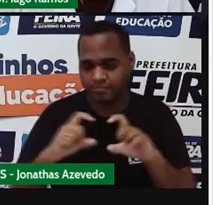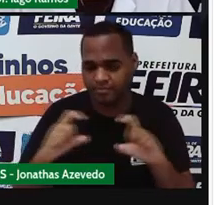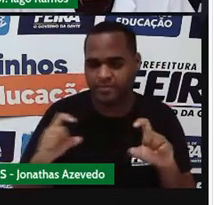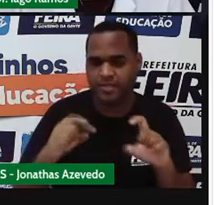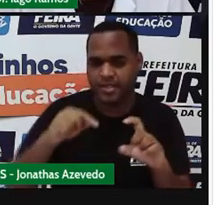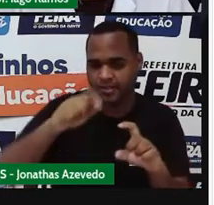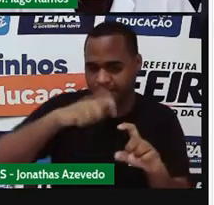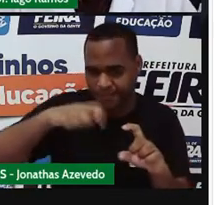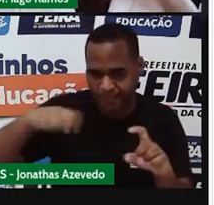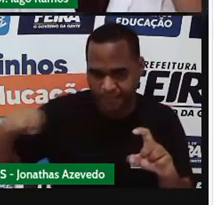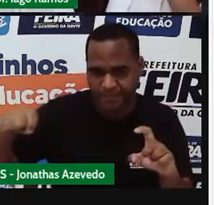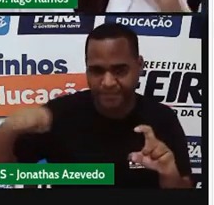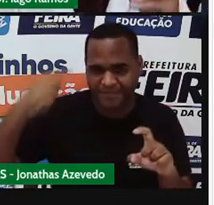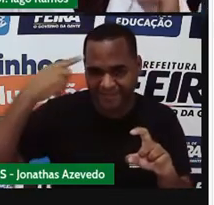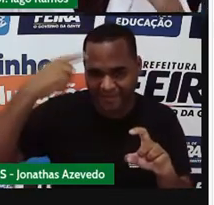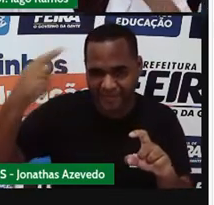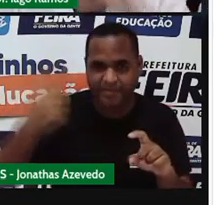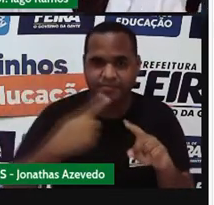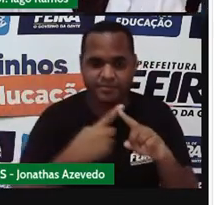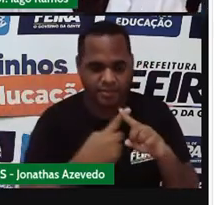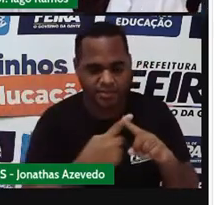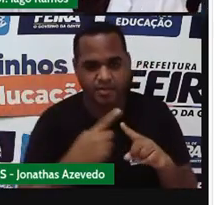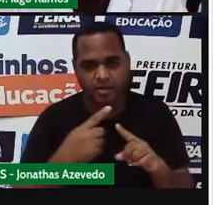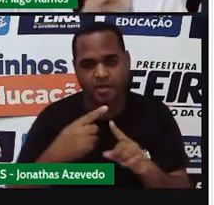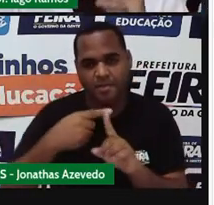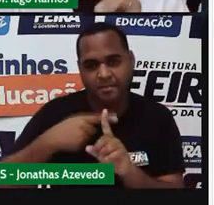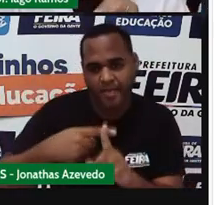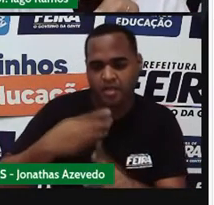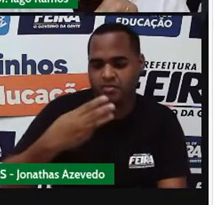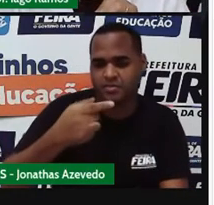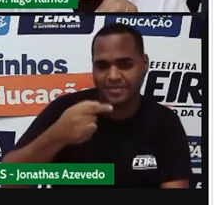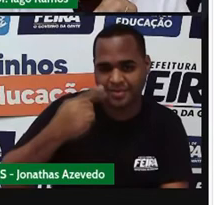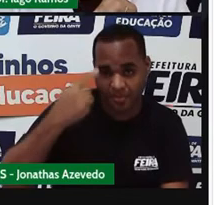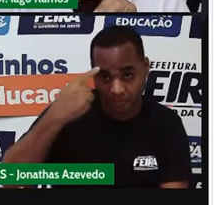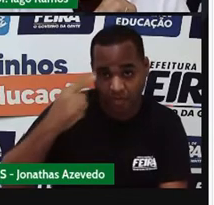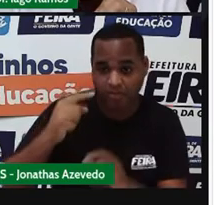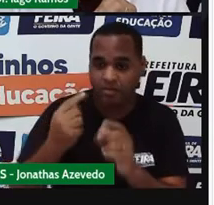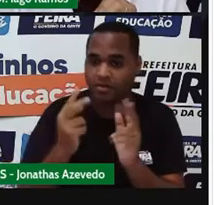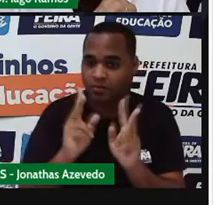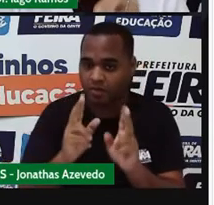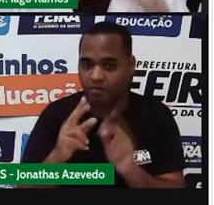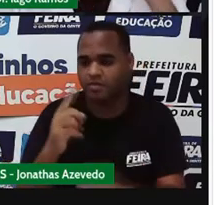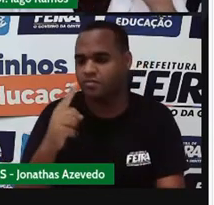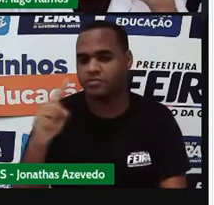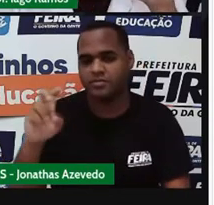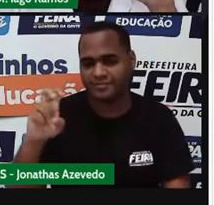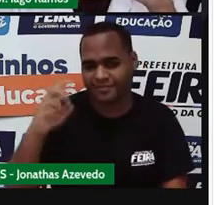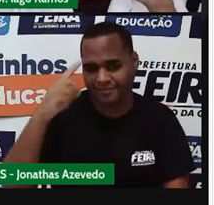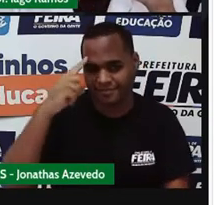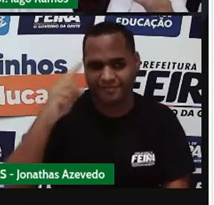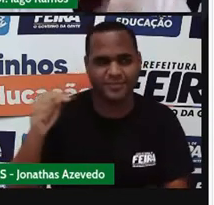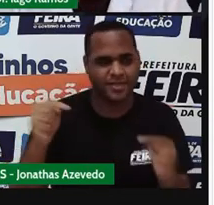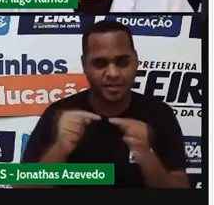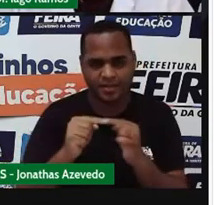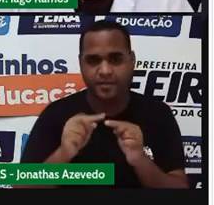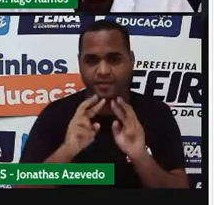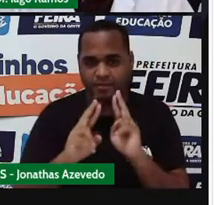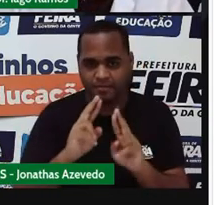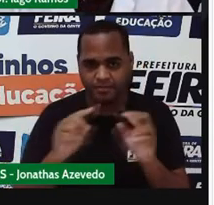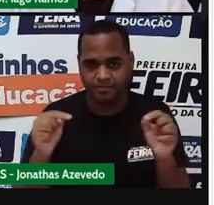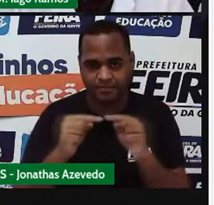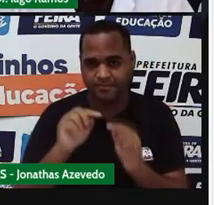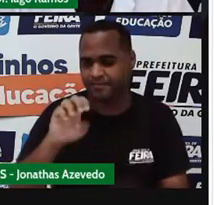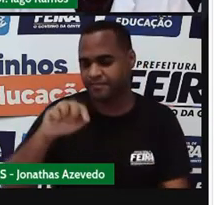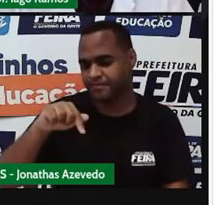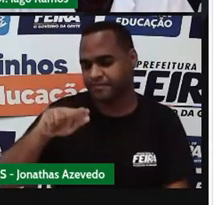escreveu, né? x mais 37 igual a 115 é uma equação,